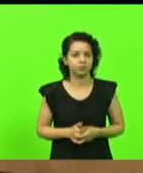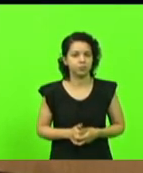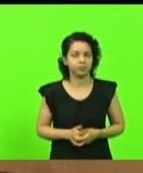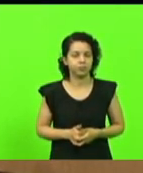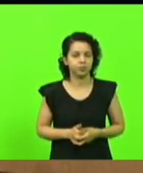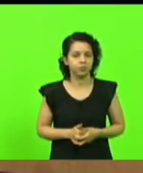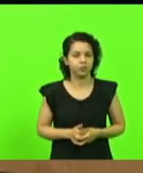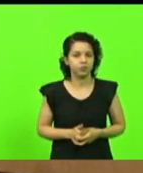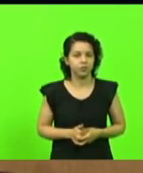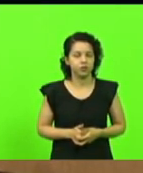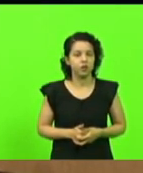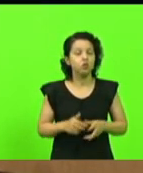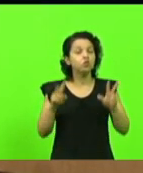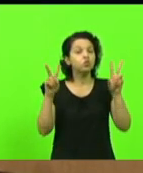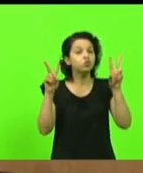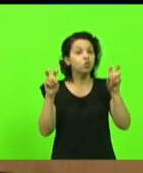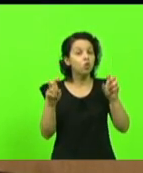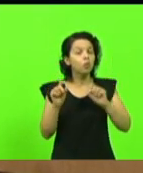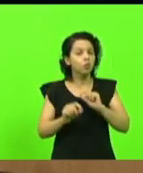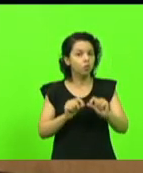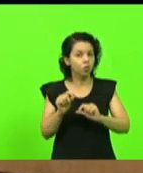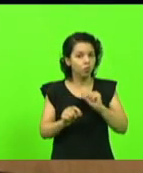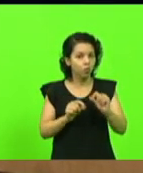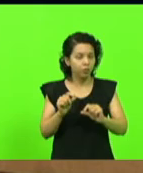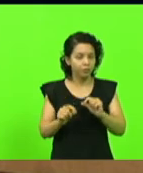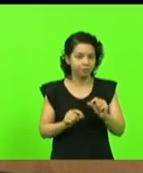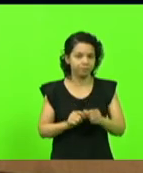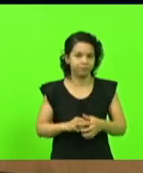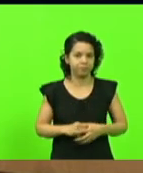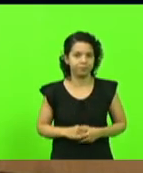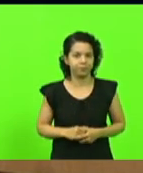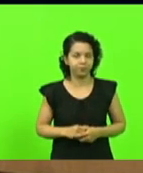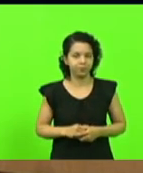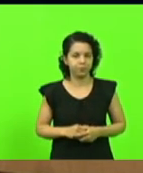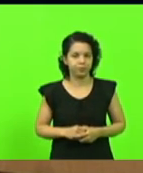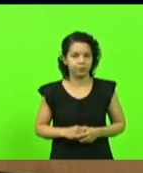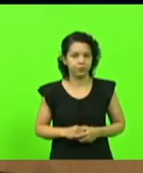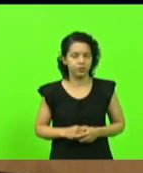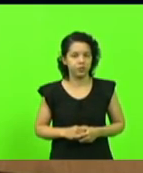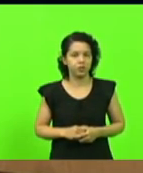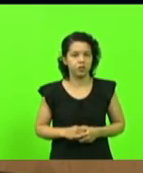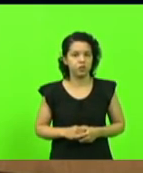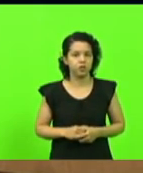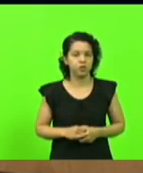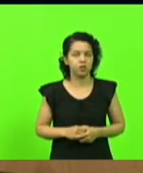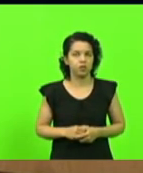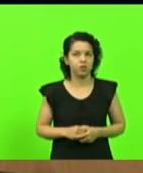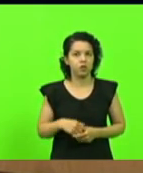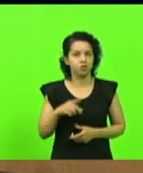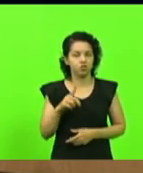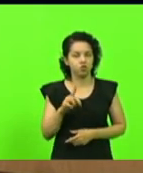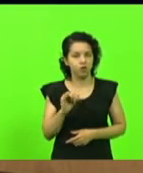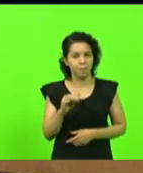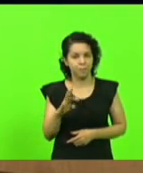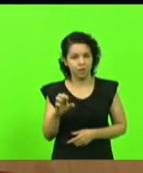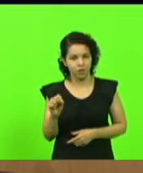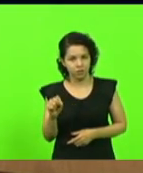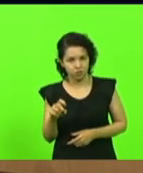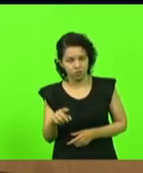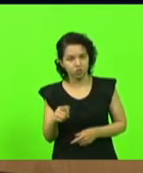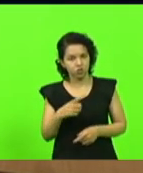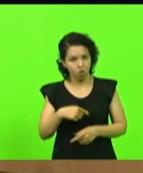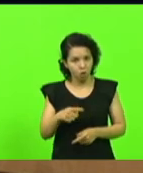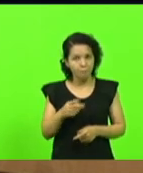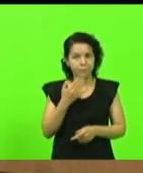com referente as questões referentes ao diabetes inclusive estamos pedindo explicação ao